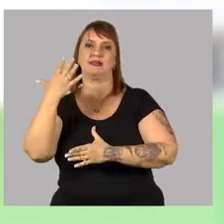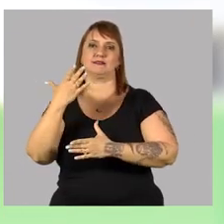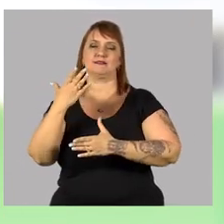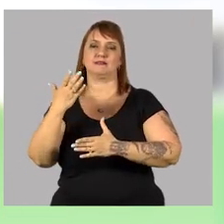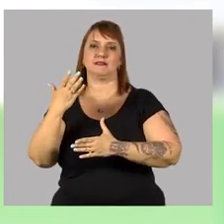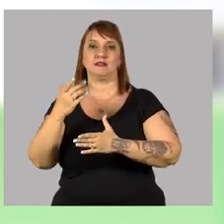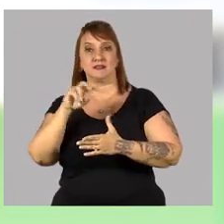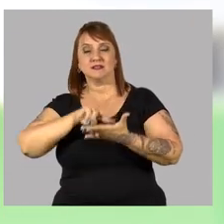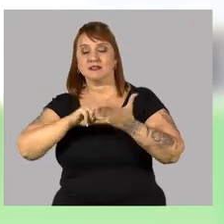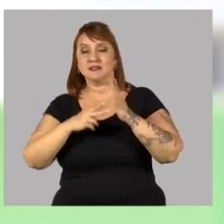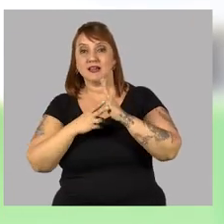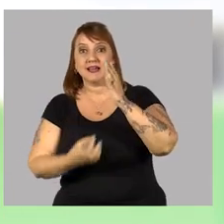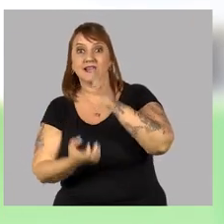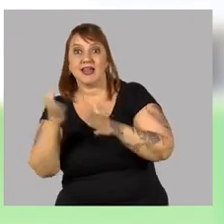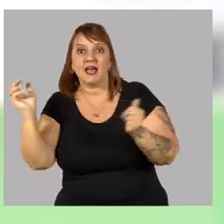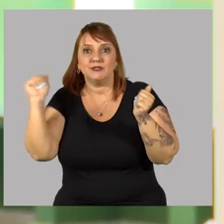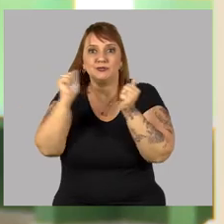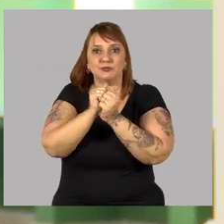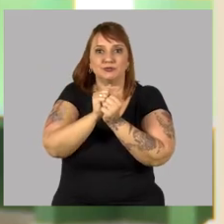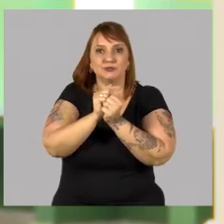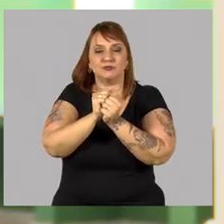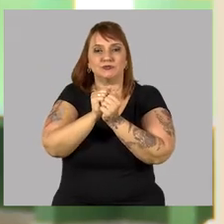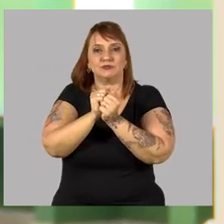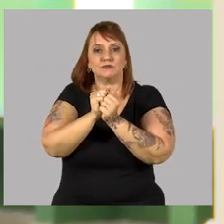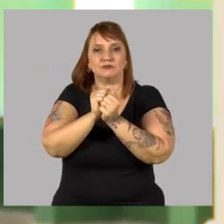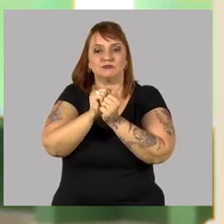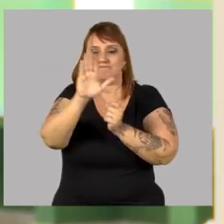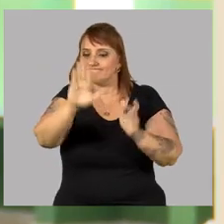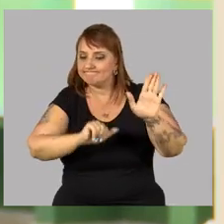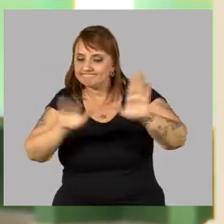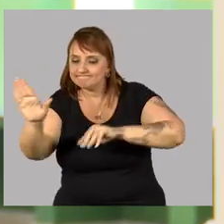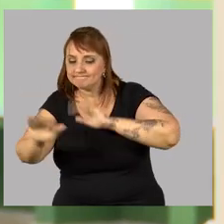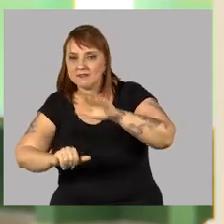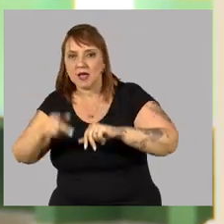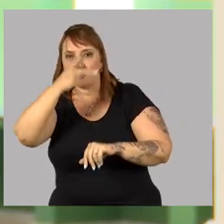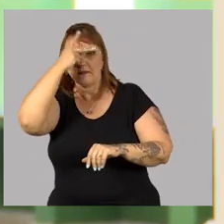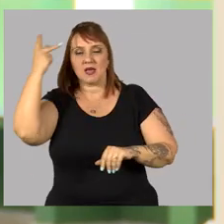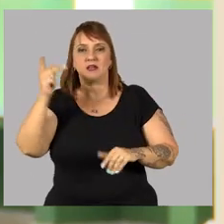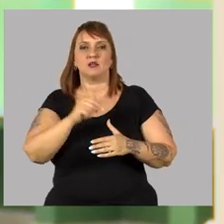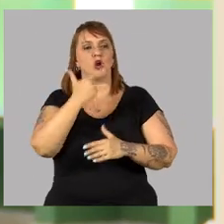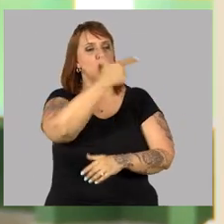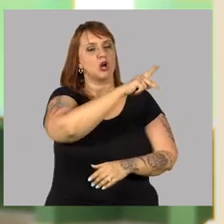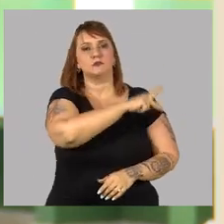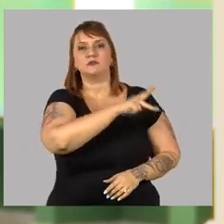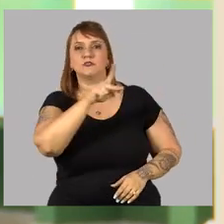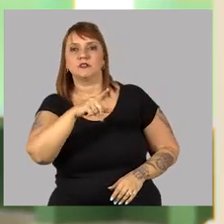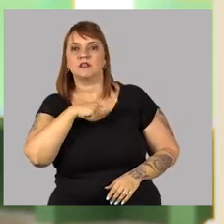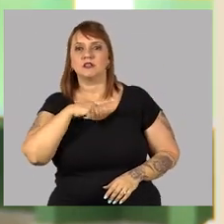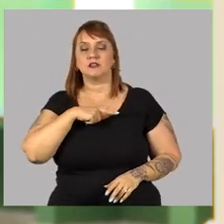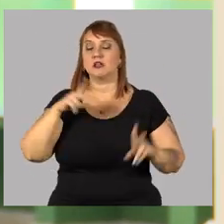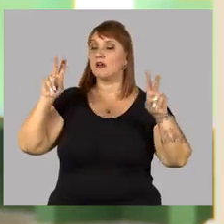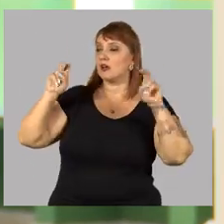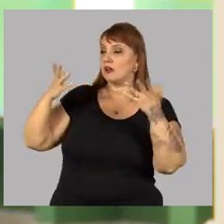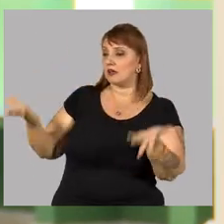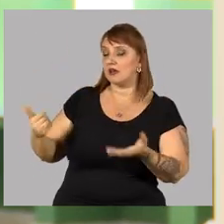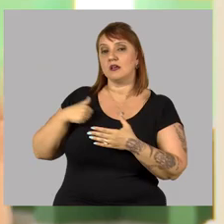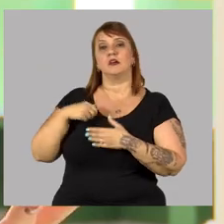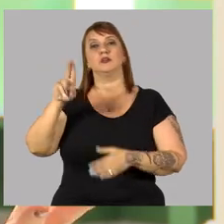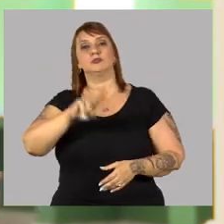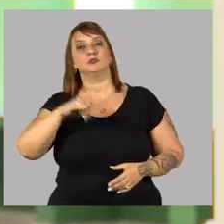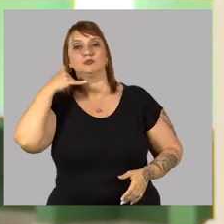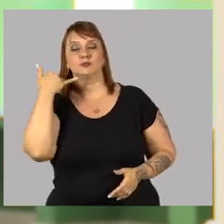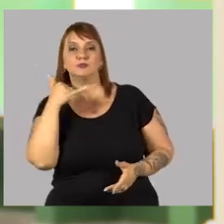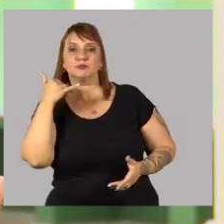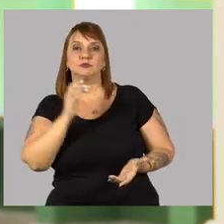O que é cocriação? É criar junto. Esse criar junto envolve chamar as pessoas envolvidas, outros professores. Eu tenho uma